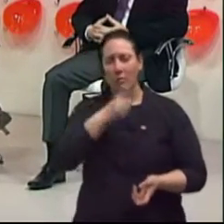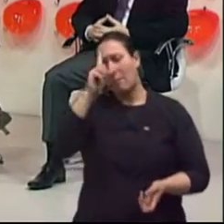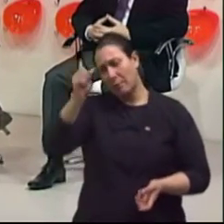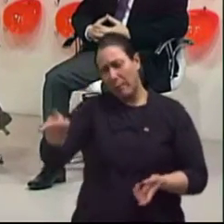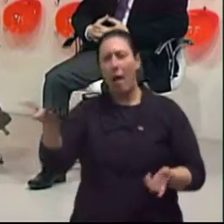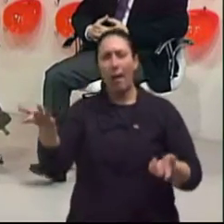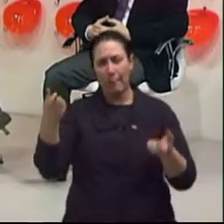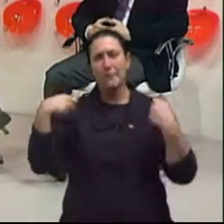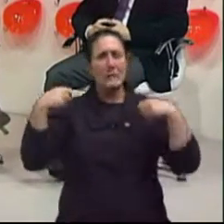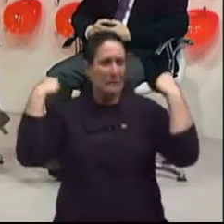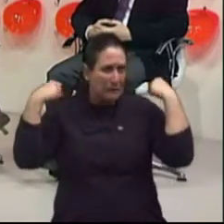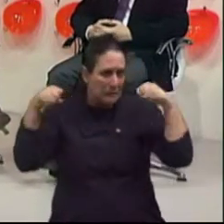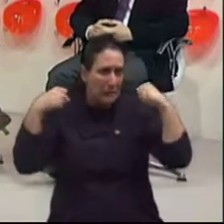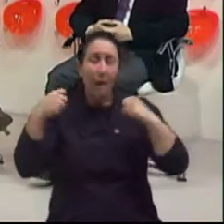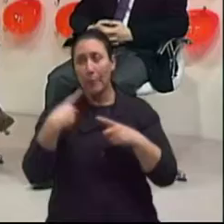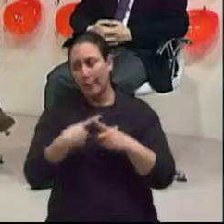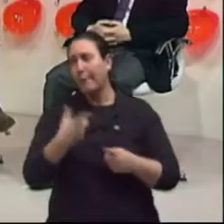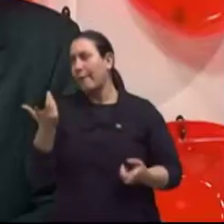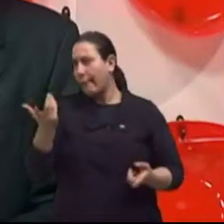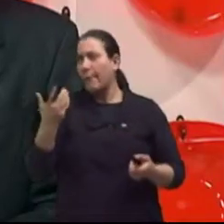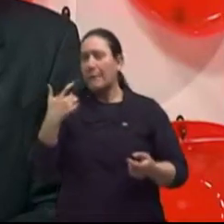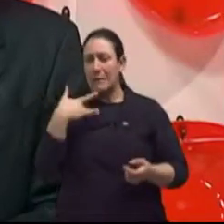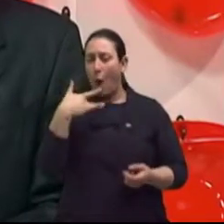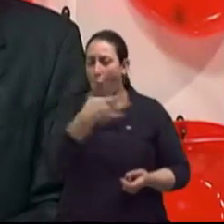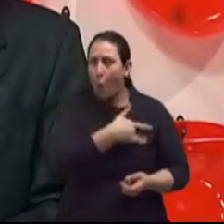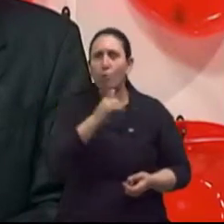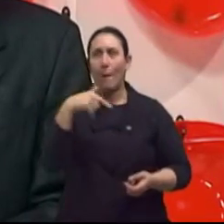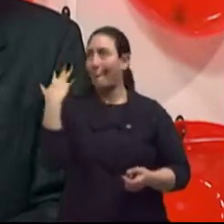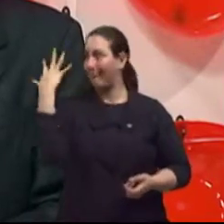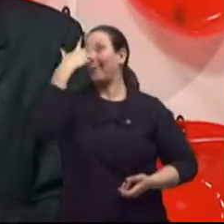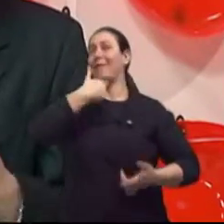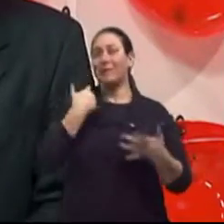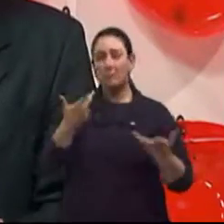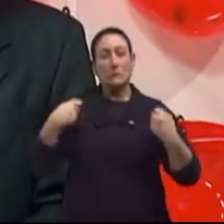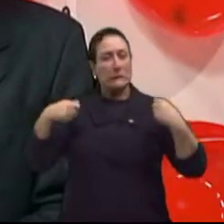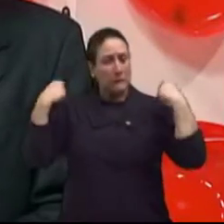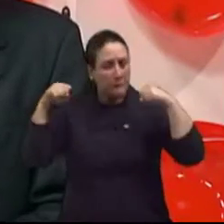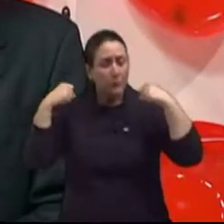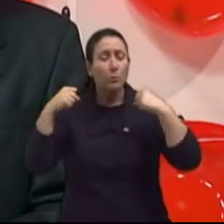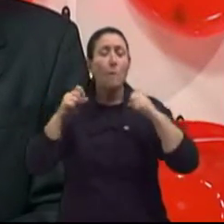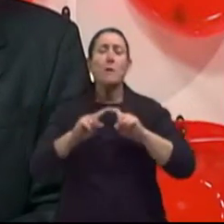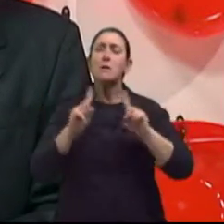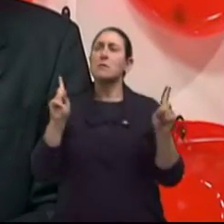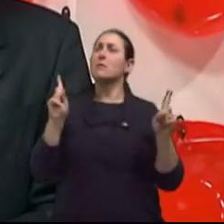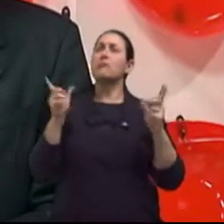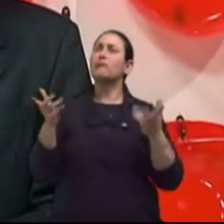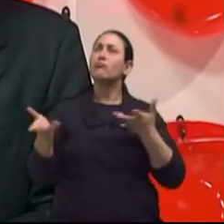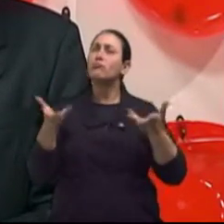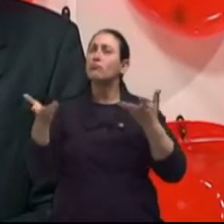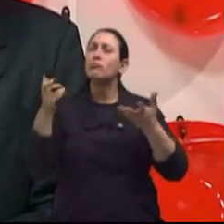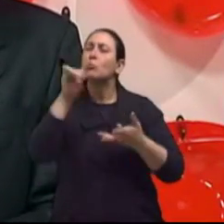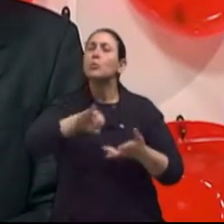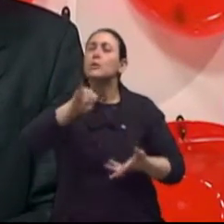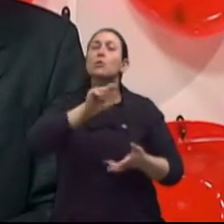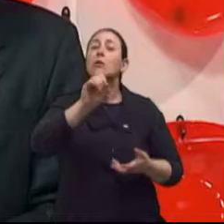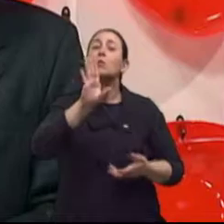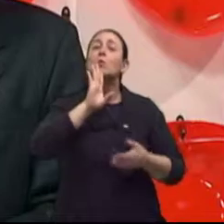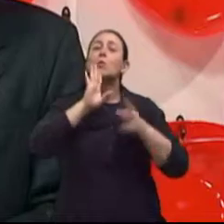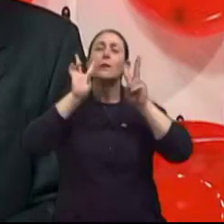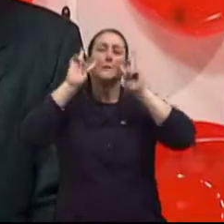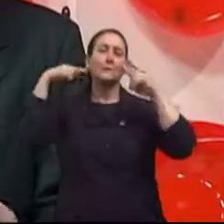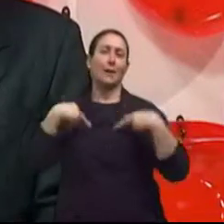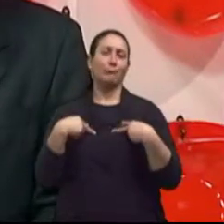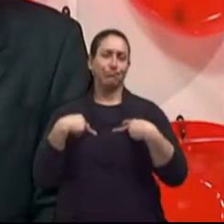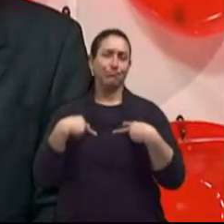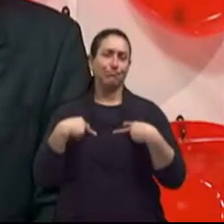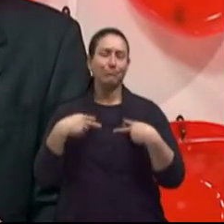beleza é saúde, vai dizer isso daqui a pouquinho e ele fala? É, é saúde. Mas eu acho que se conhecer é uma coisa importante. A